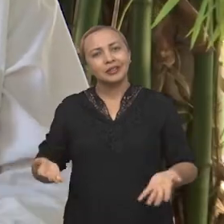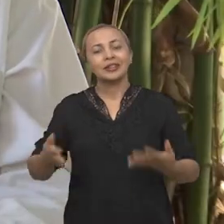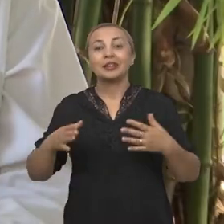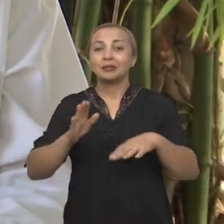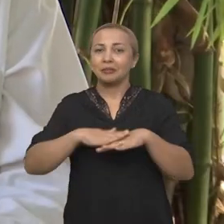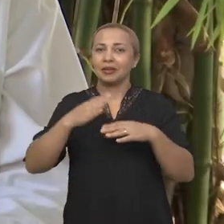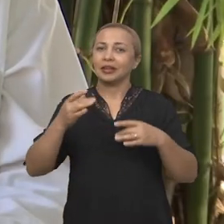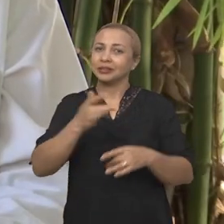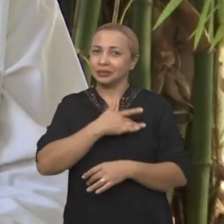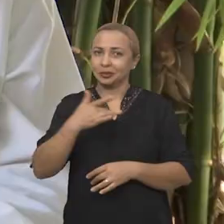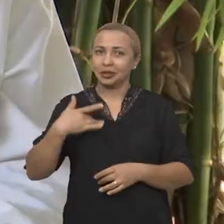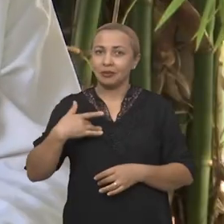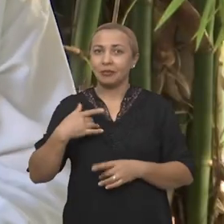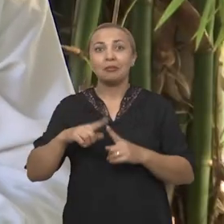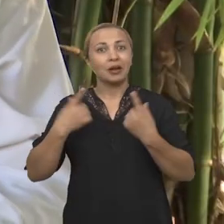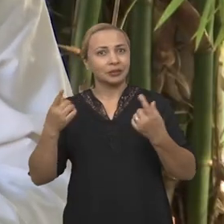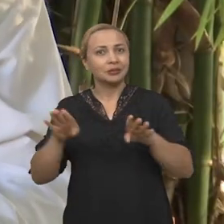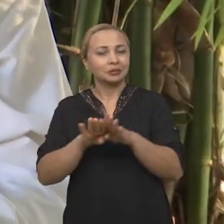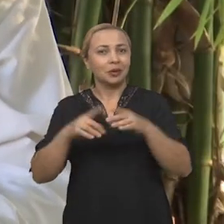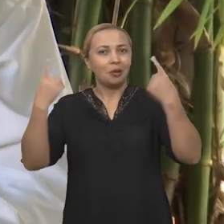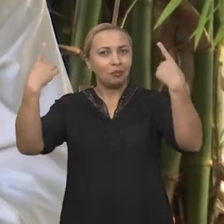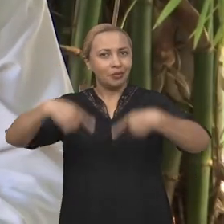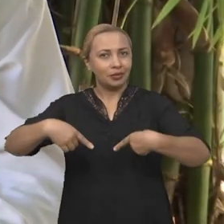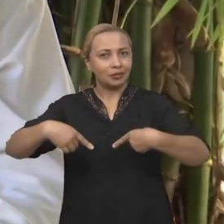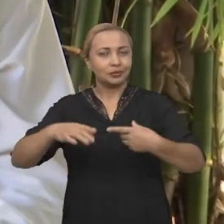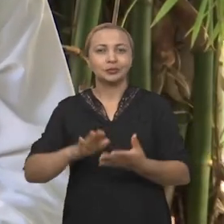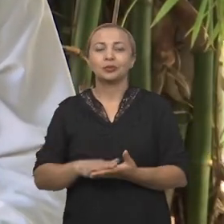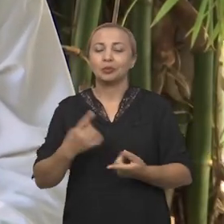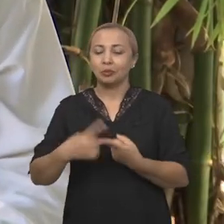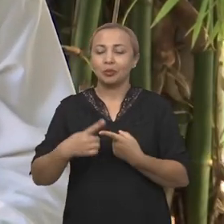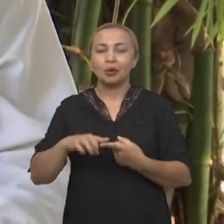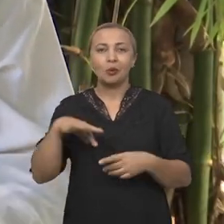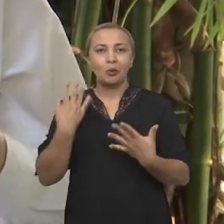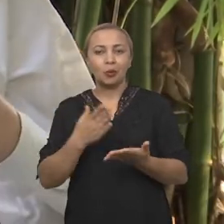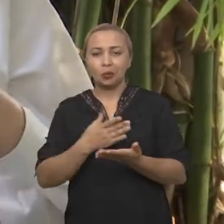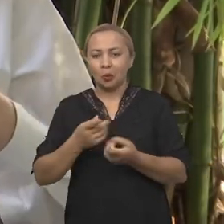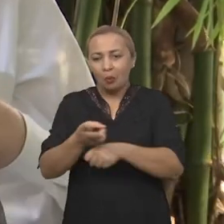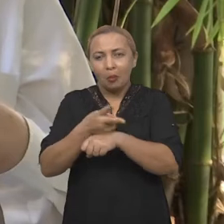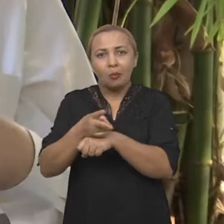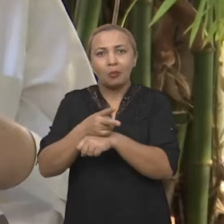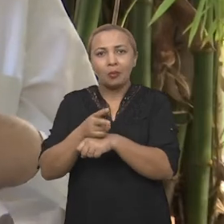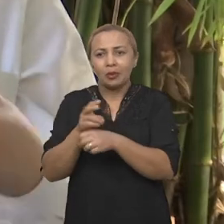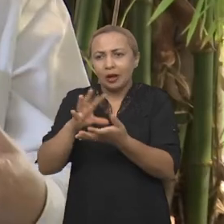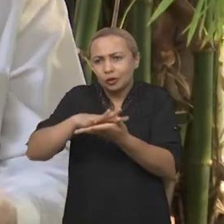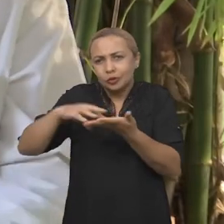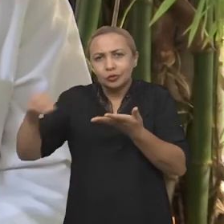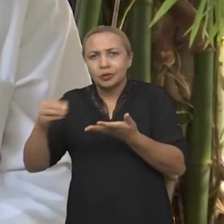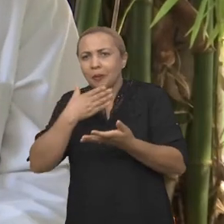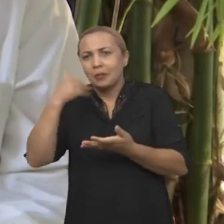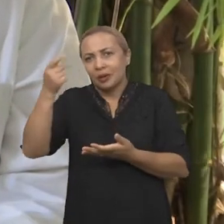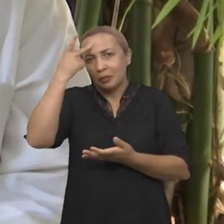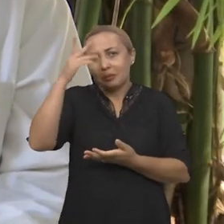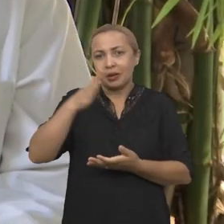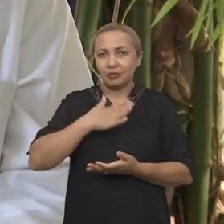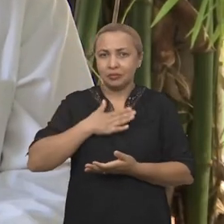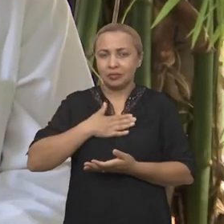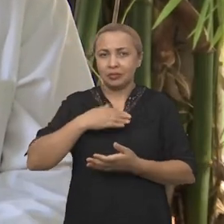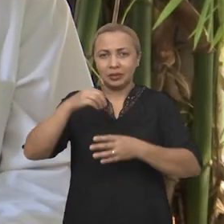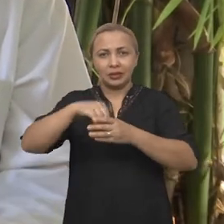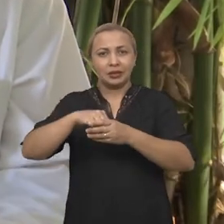saudável, porém competitivo. Quando eu procuro extrair o melhor, para mim, como pessoa dentro da organização,